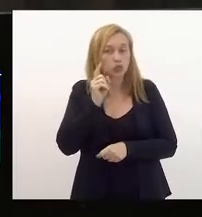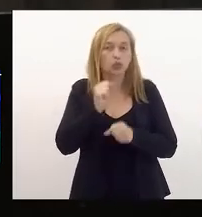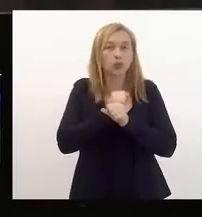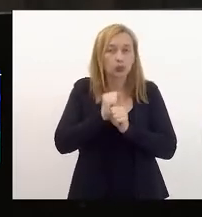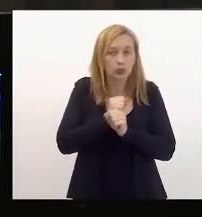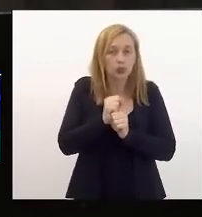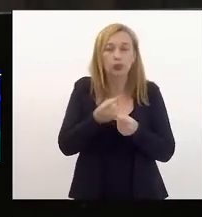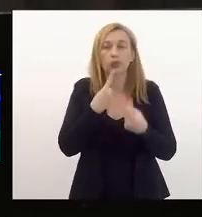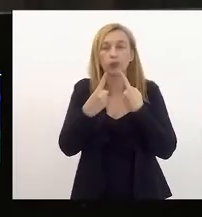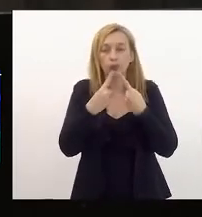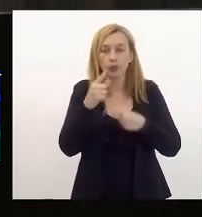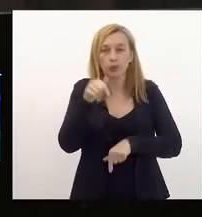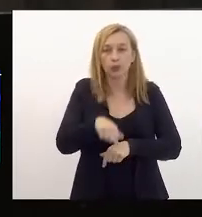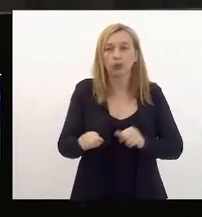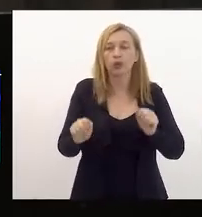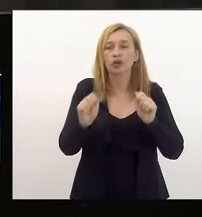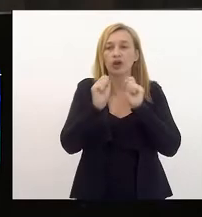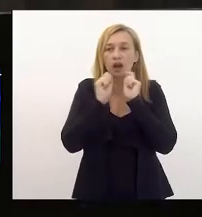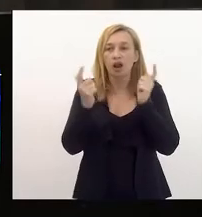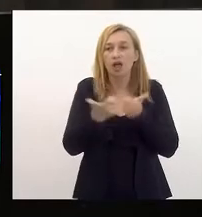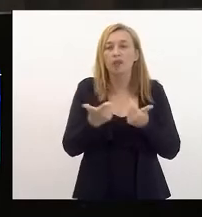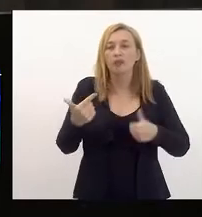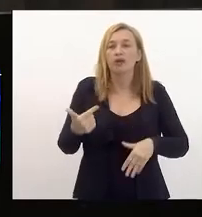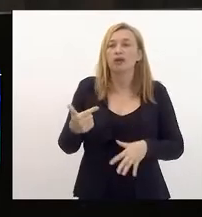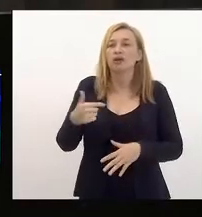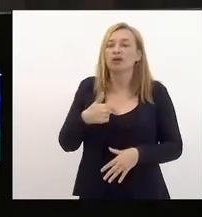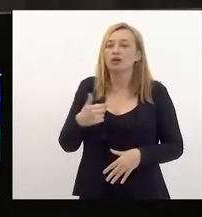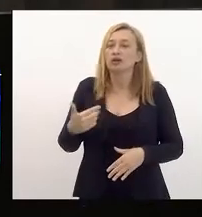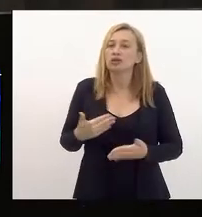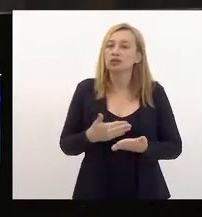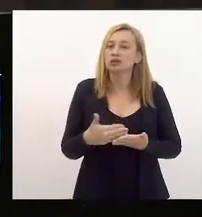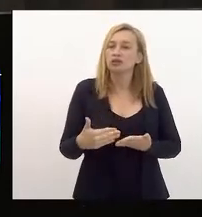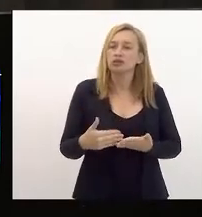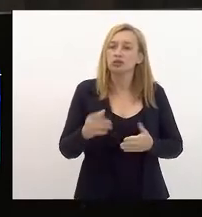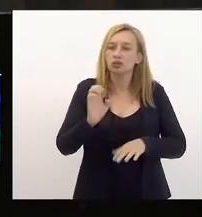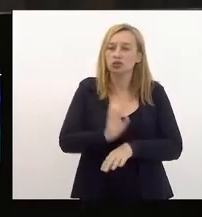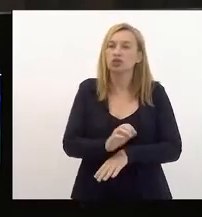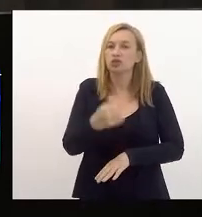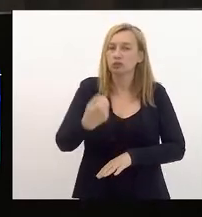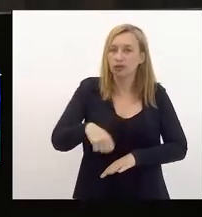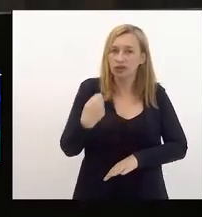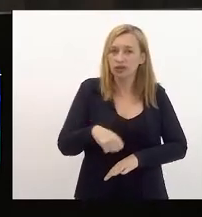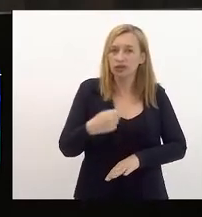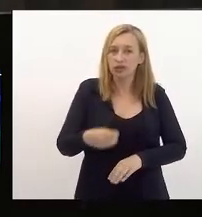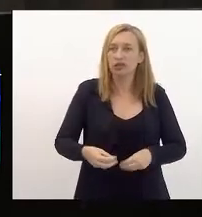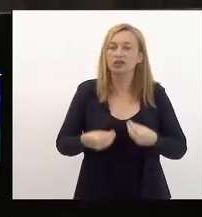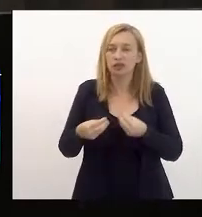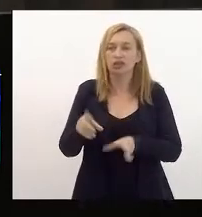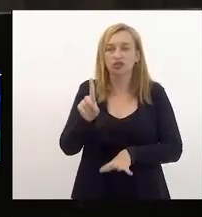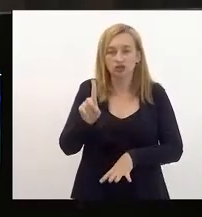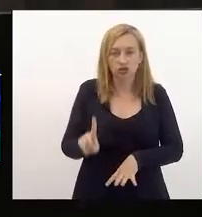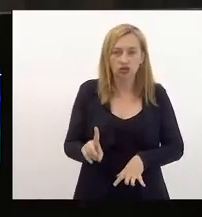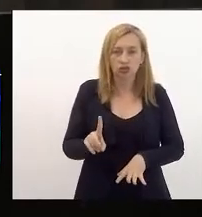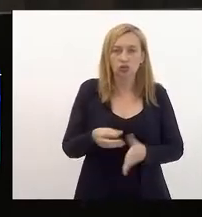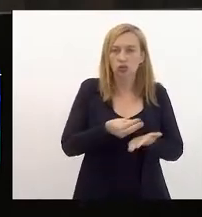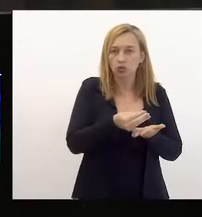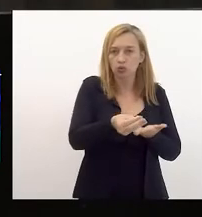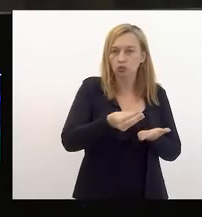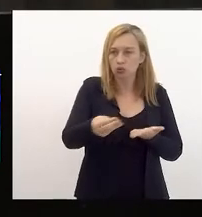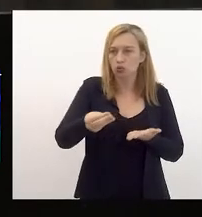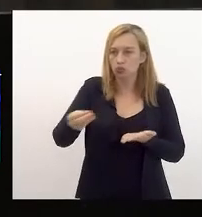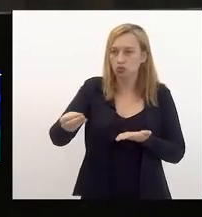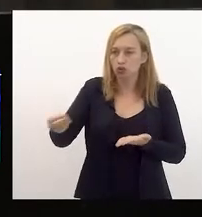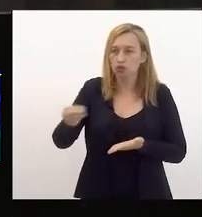discute aqui na LERJ. Eu parto da premissa que o Estado precisa garantir a redistribuição de